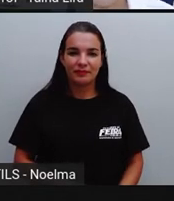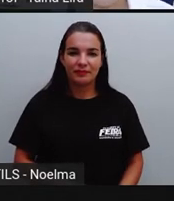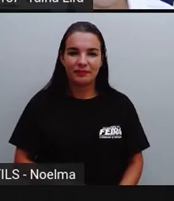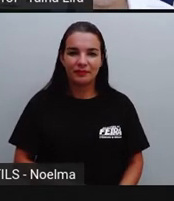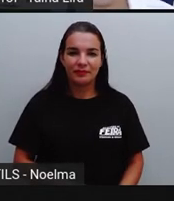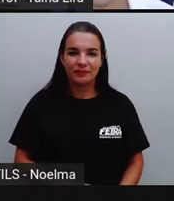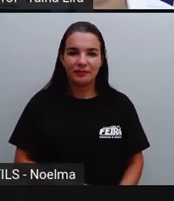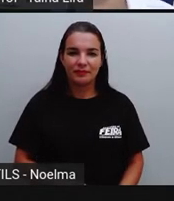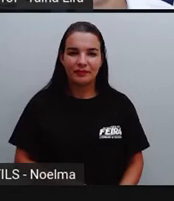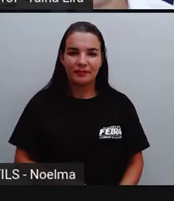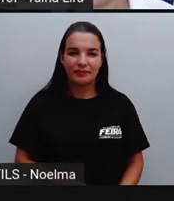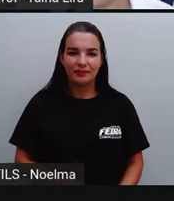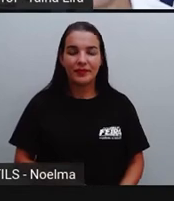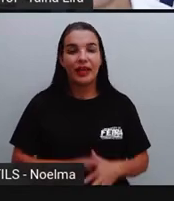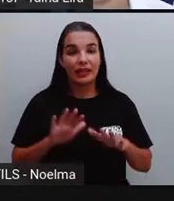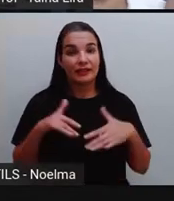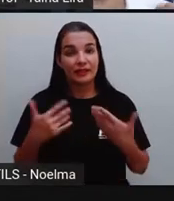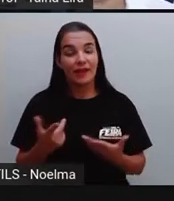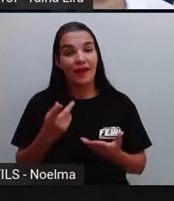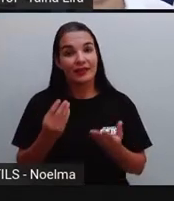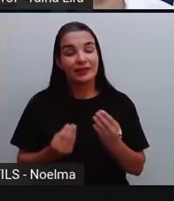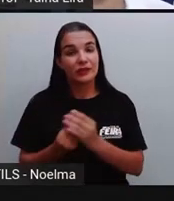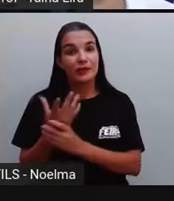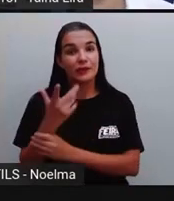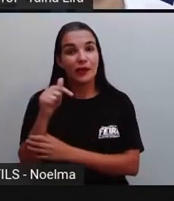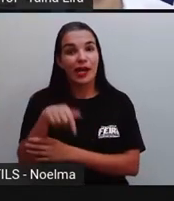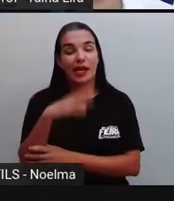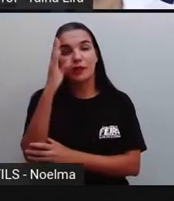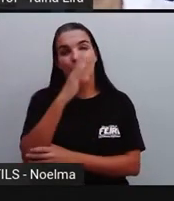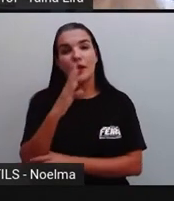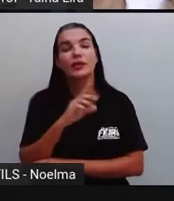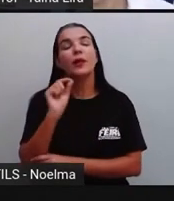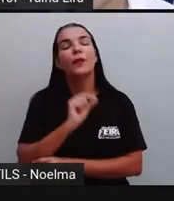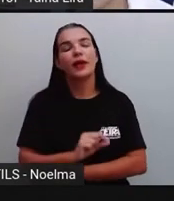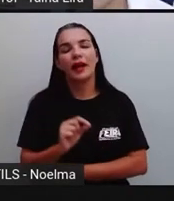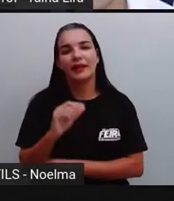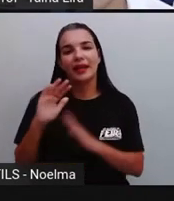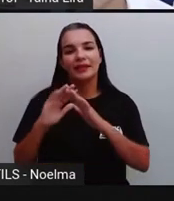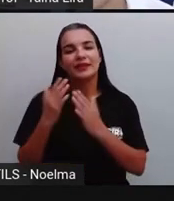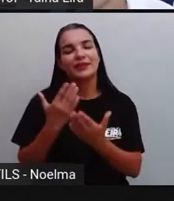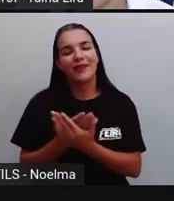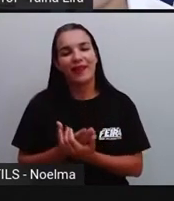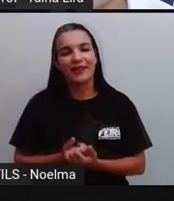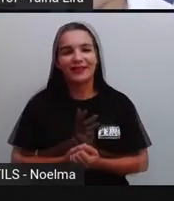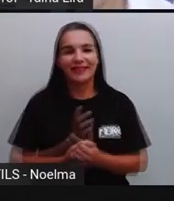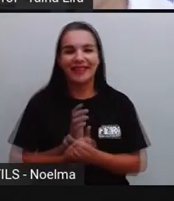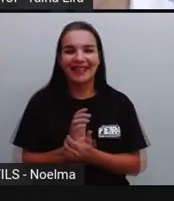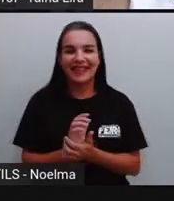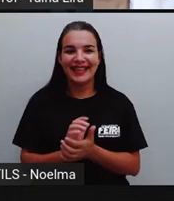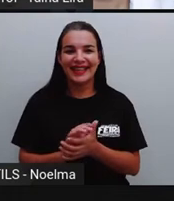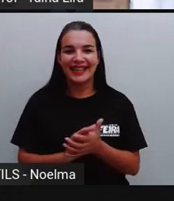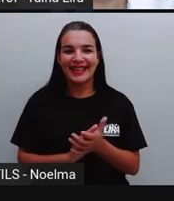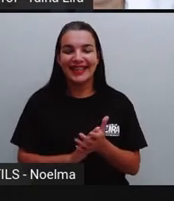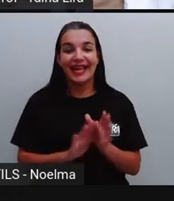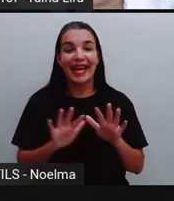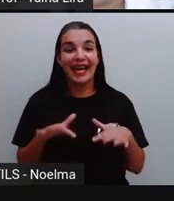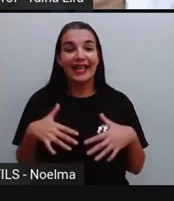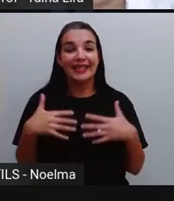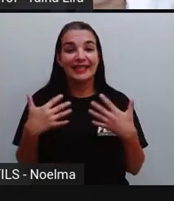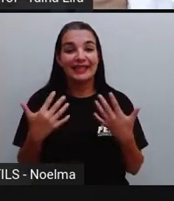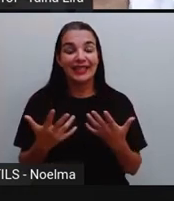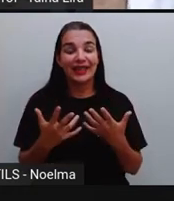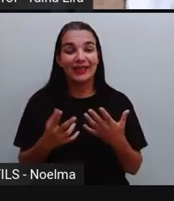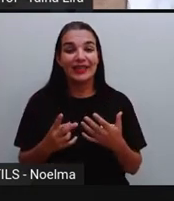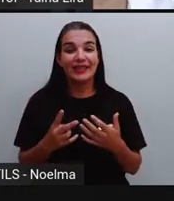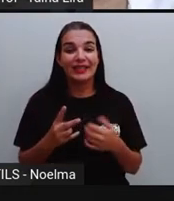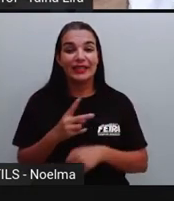Certo? Então, foi assim que as escolas surgiram aqui no Brasil. Então, segundo